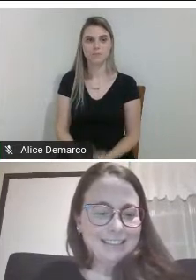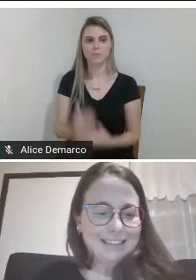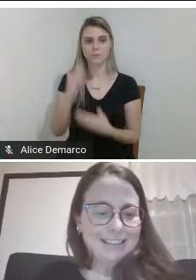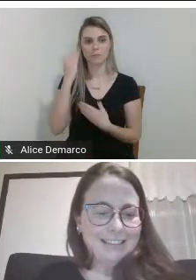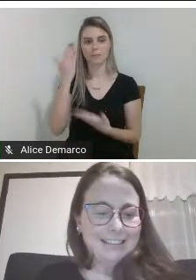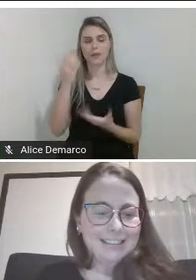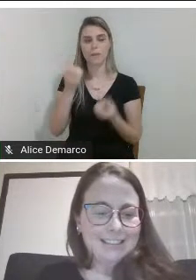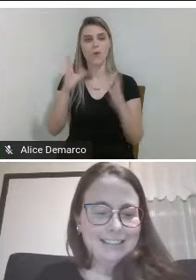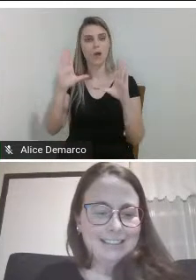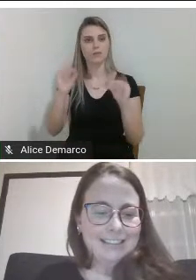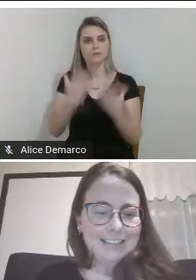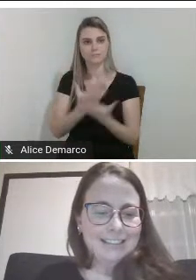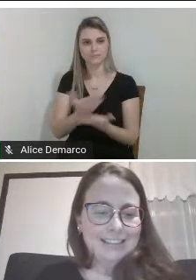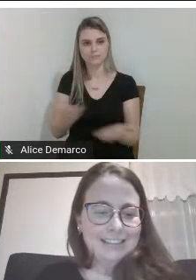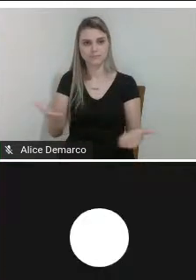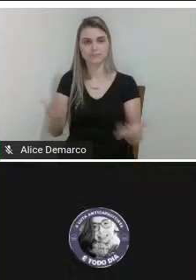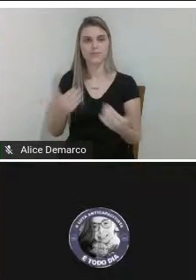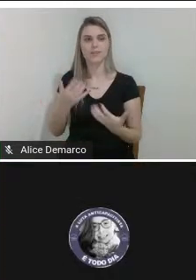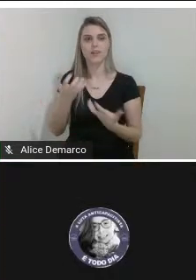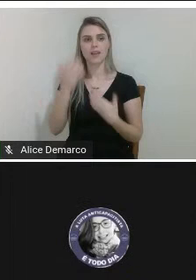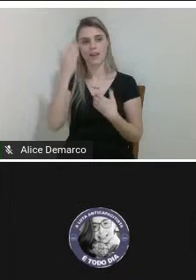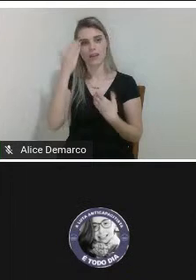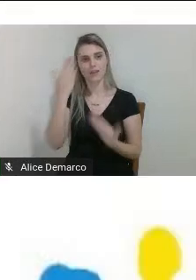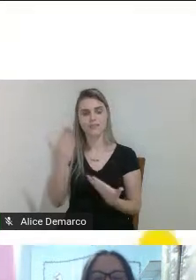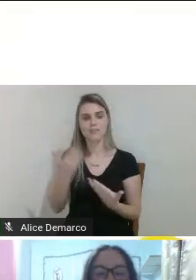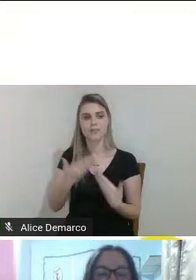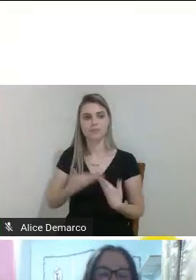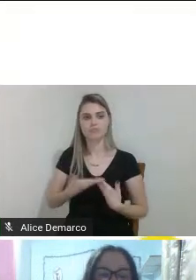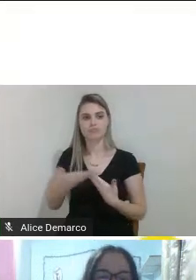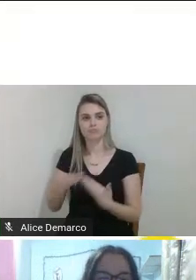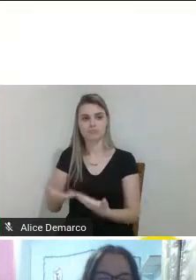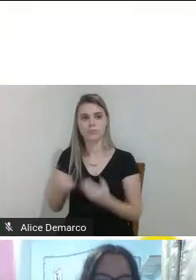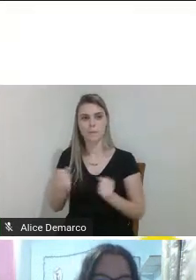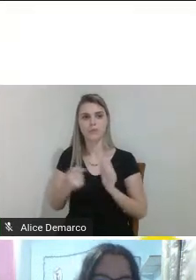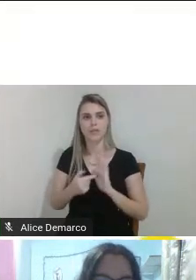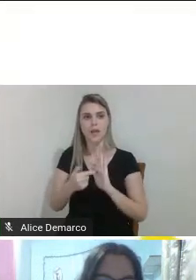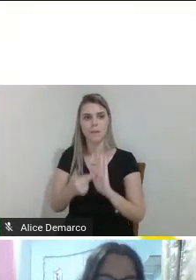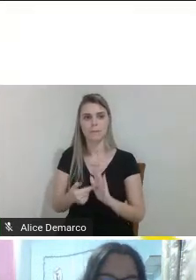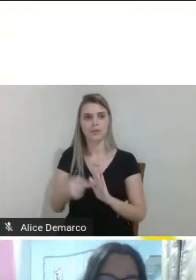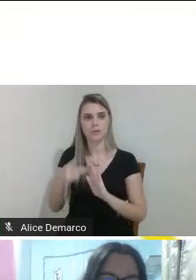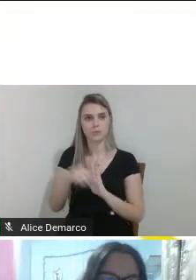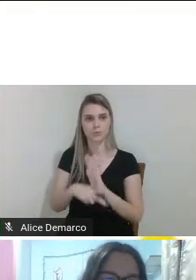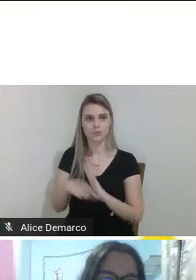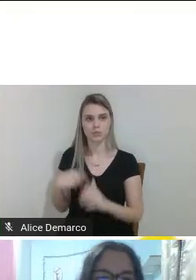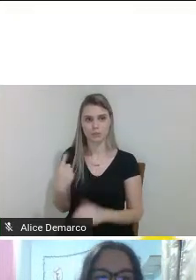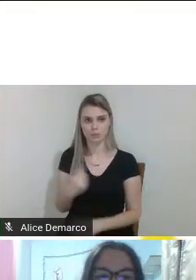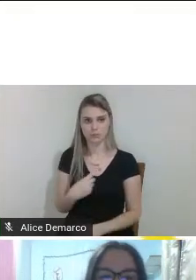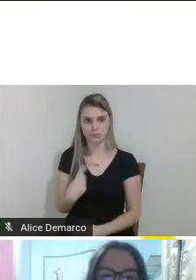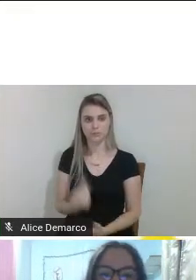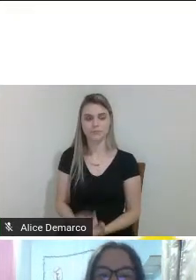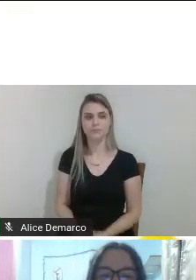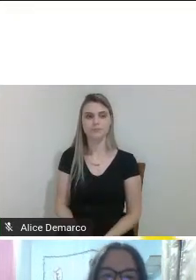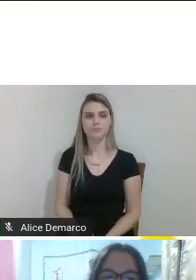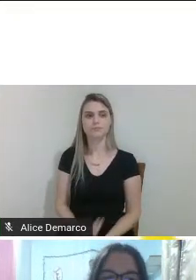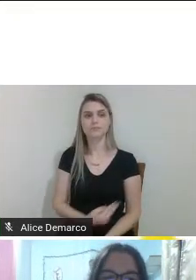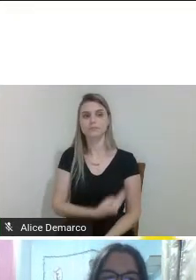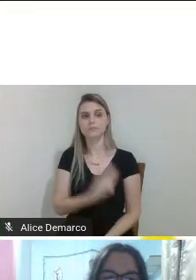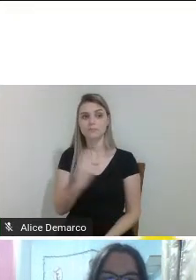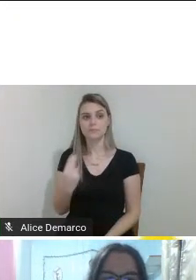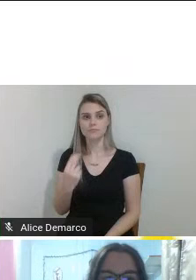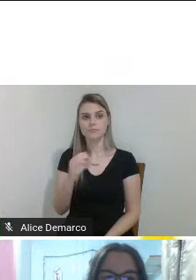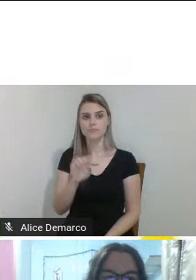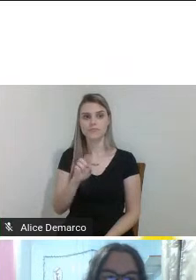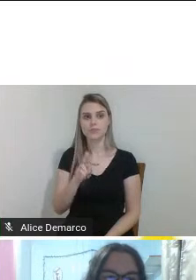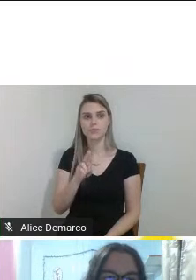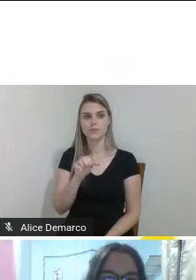noite a todos queria primeiramente agradecer pelo convite de estar podendo apresentar o nosso projeto meu nome é Eduarda Risse